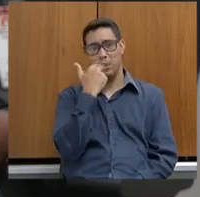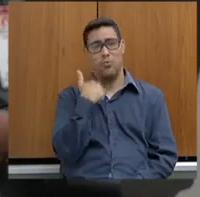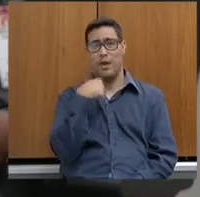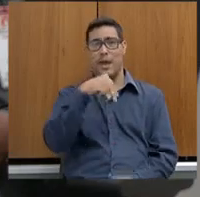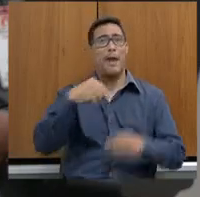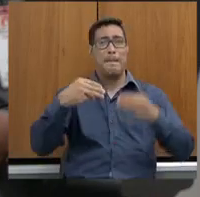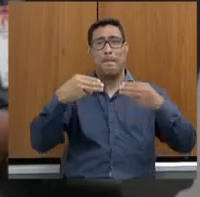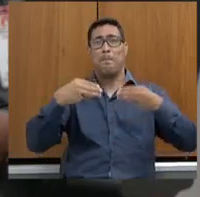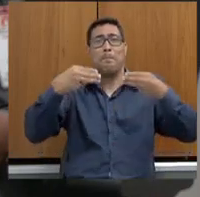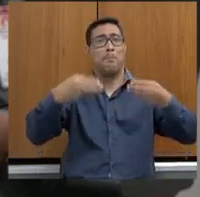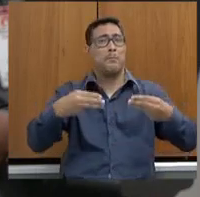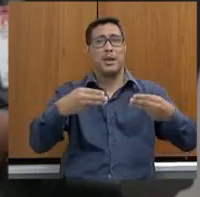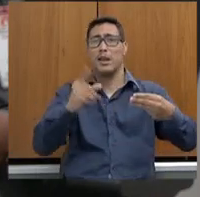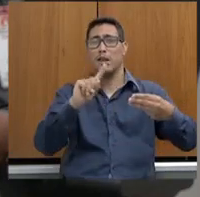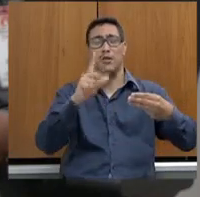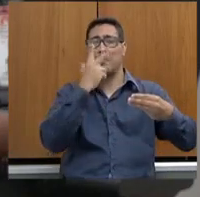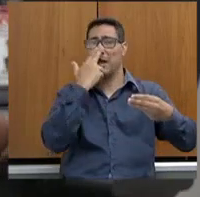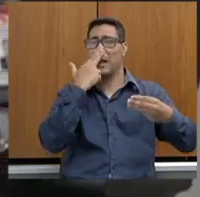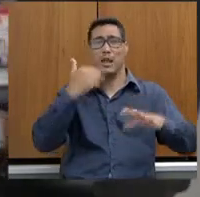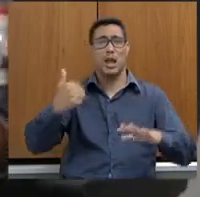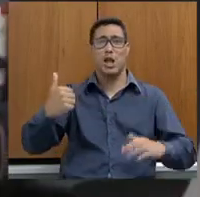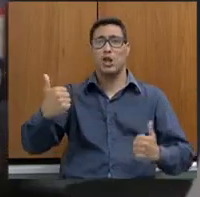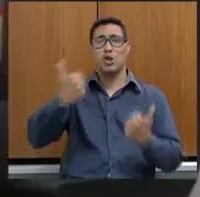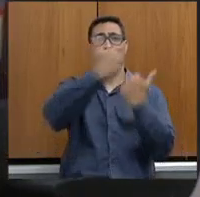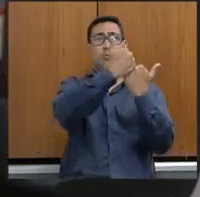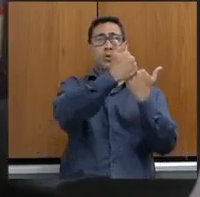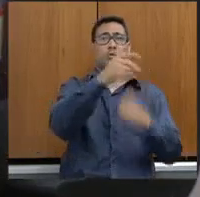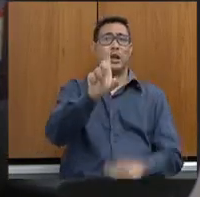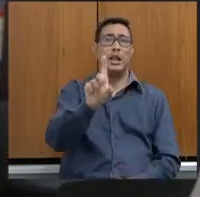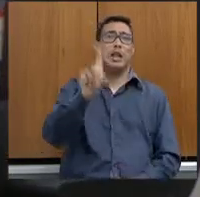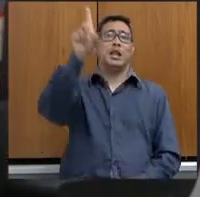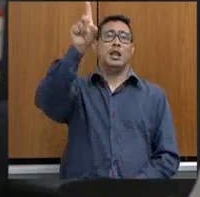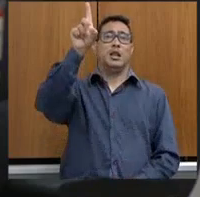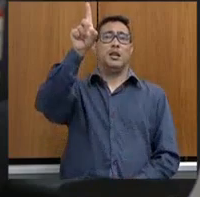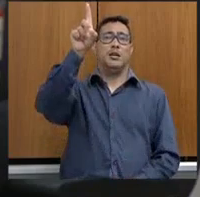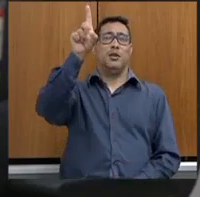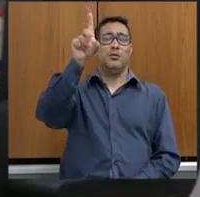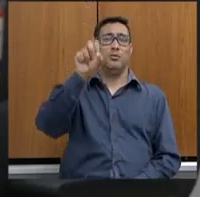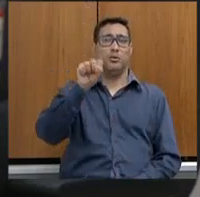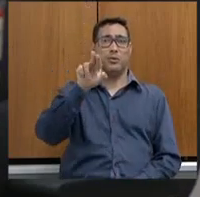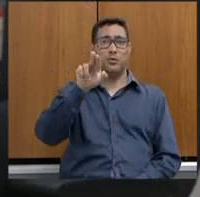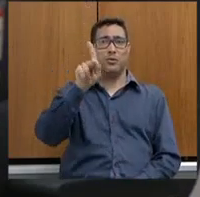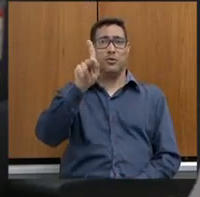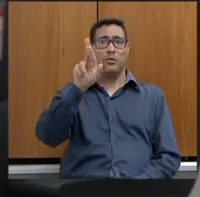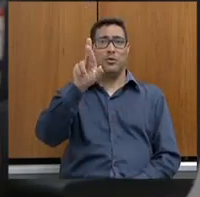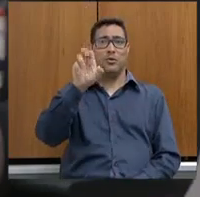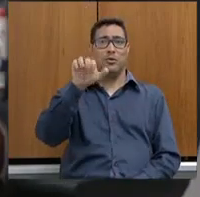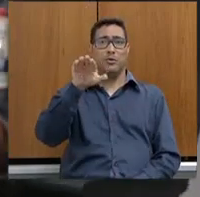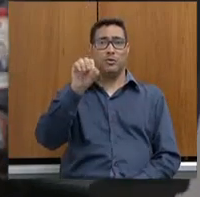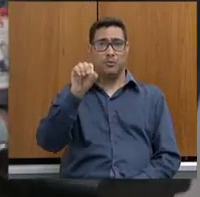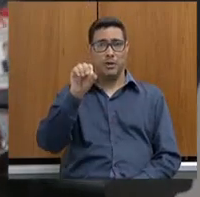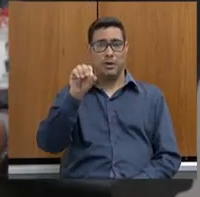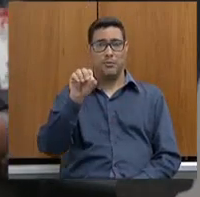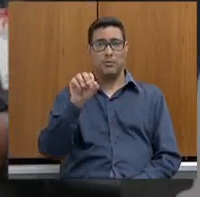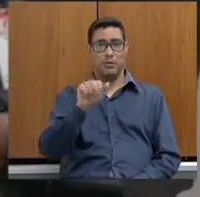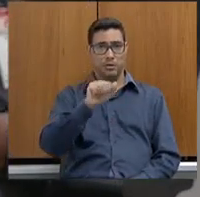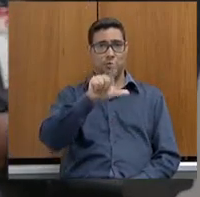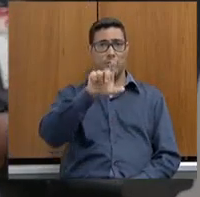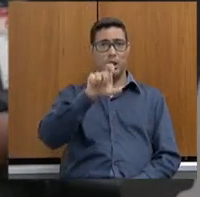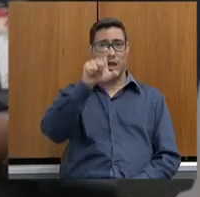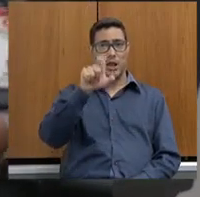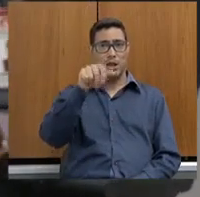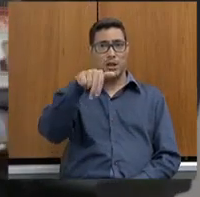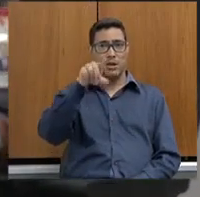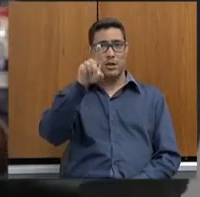A diferença é ministro e Deus do Supremo. Então, o senhor Alexandre Moraes virou, foi Deus do